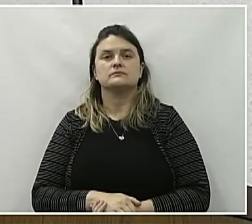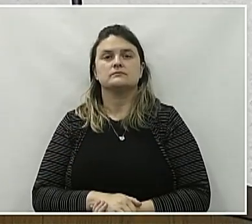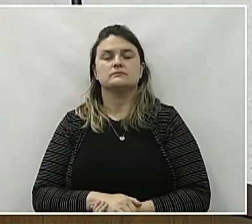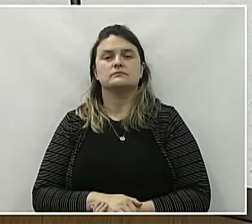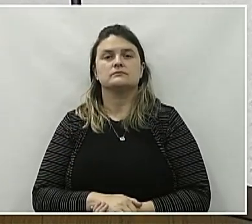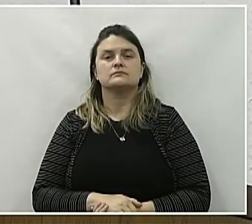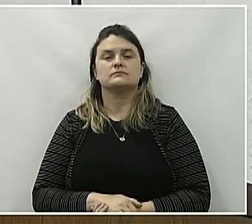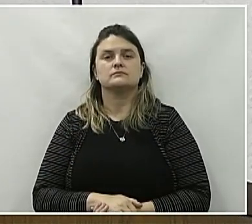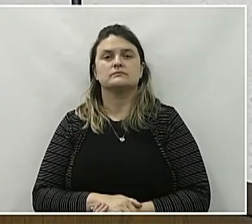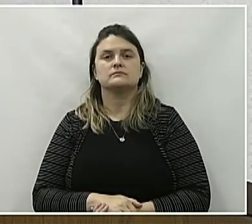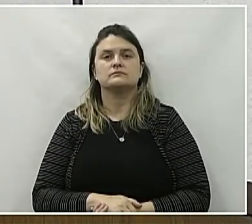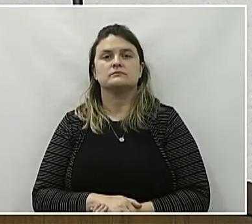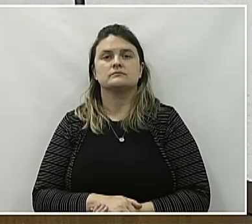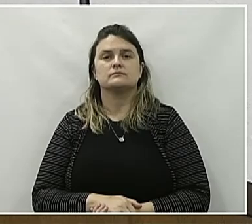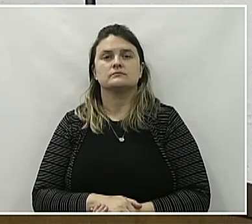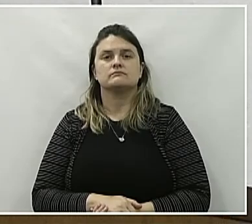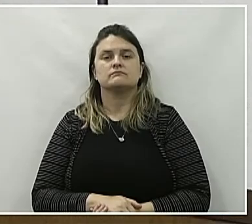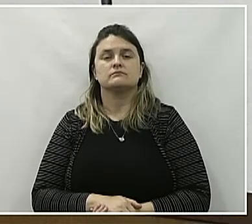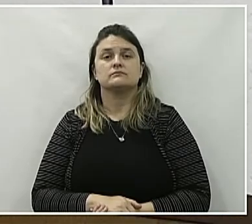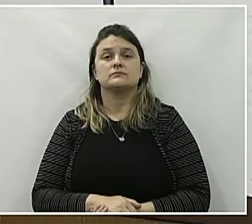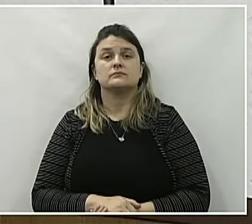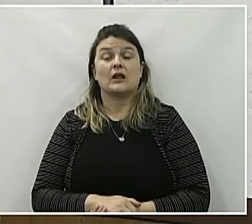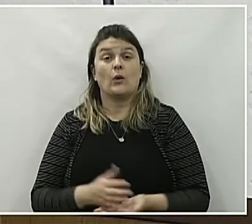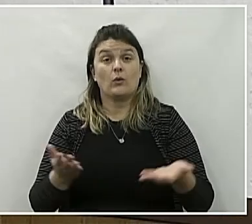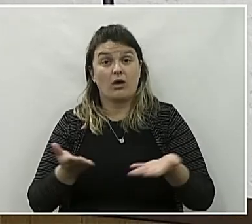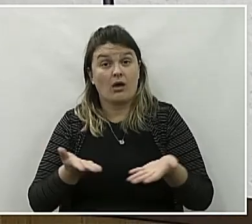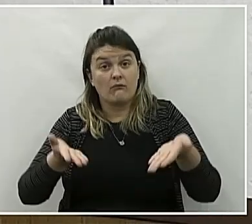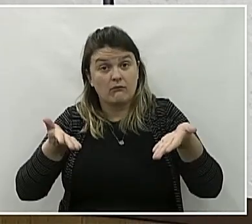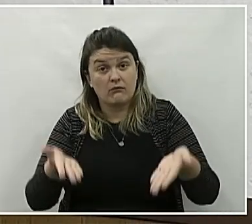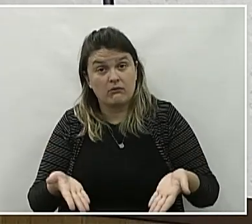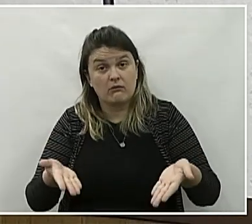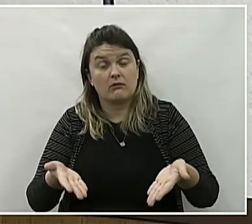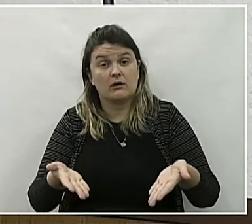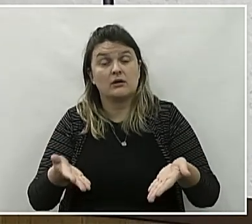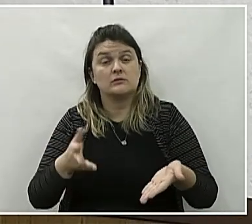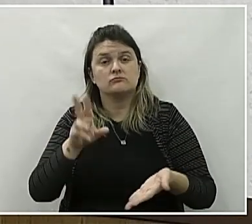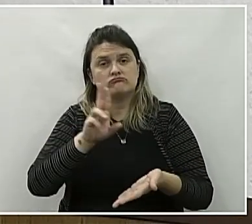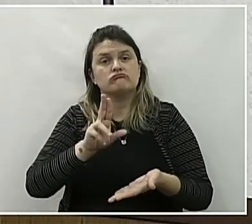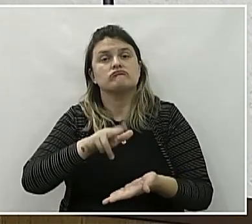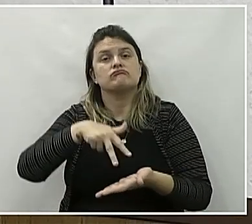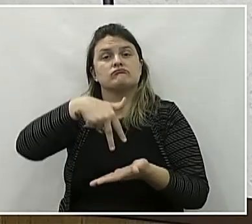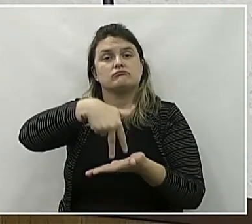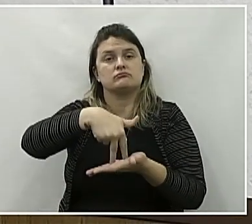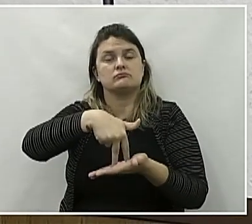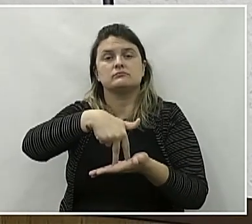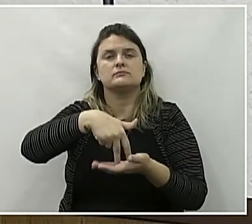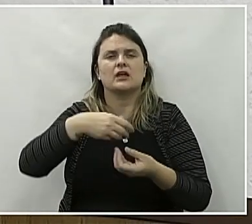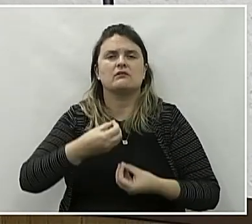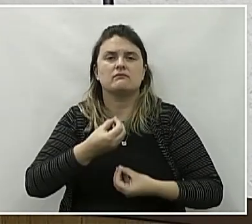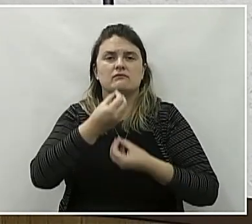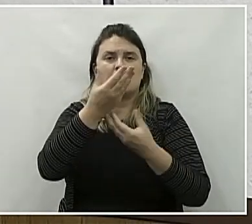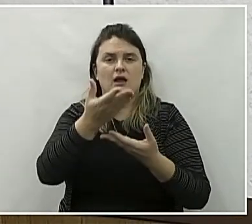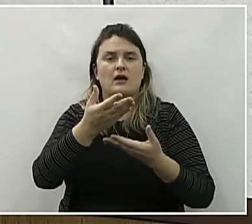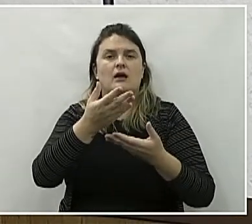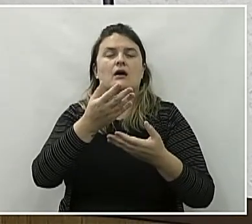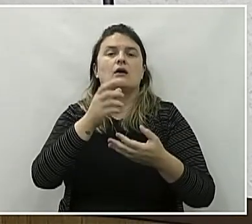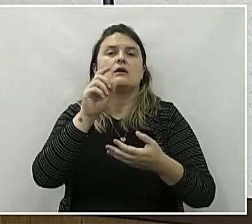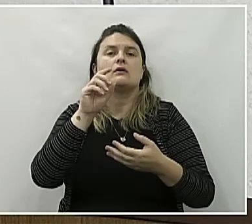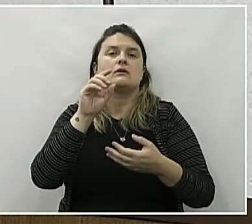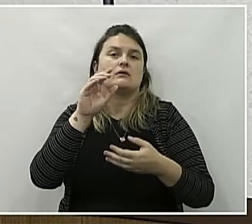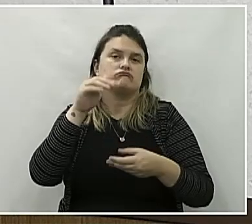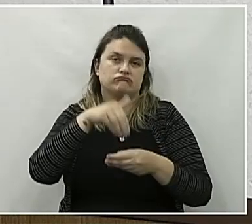Gostaria, nesse momento, fazer uso da tribuna para falar a respeito do resultado